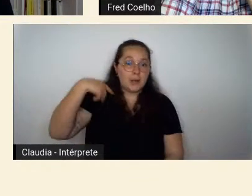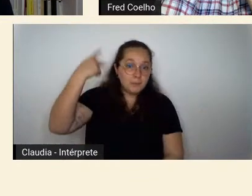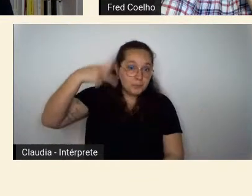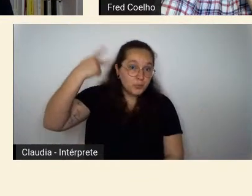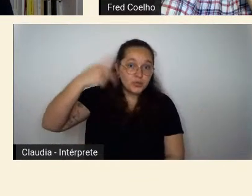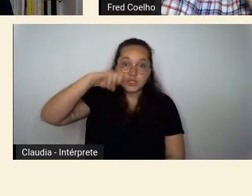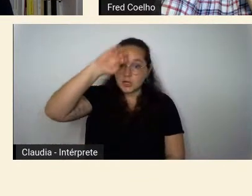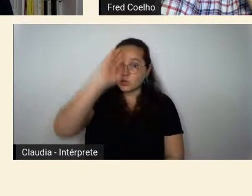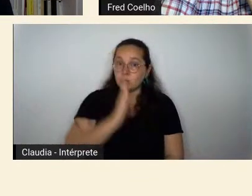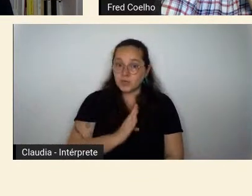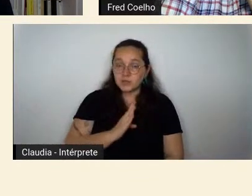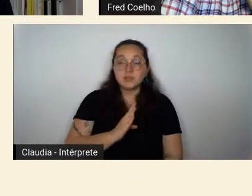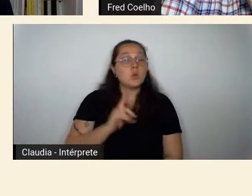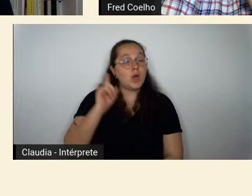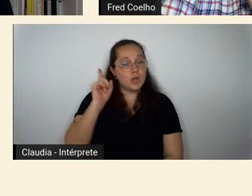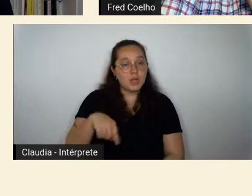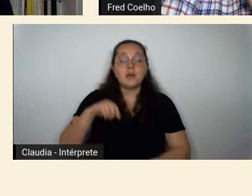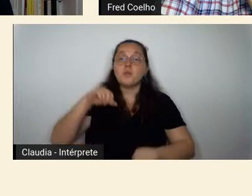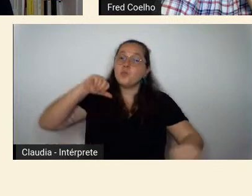muito cambiante